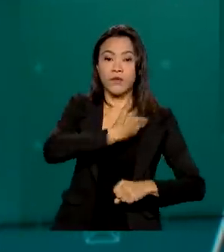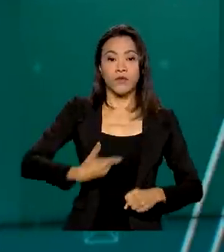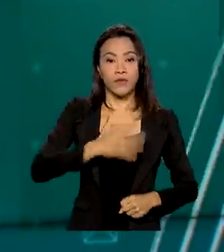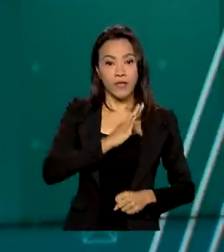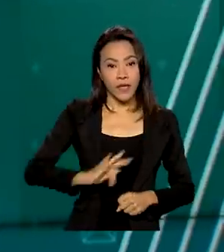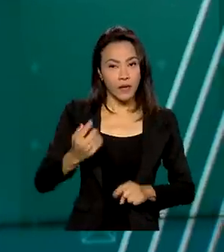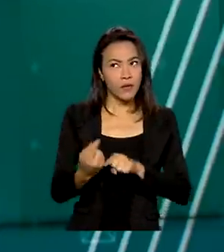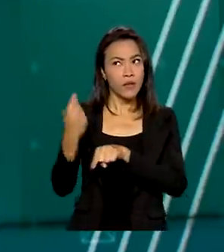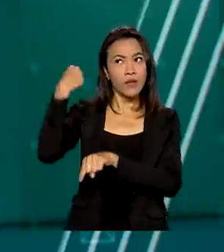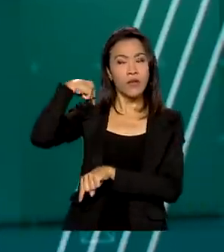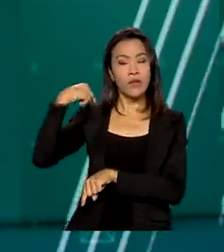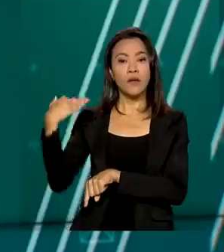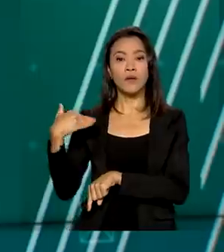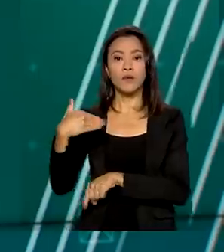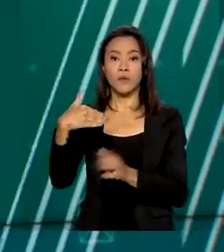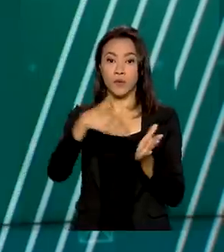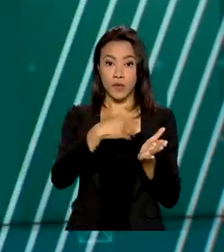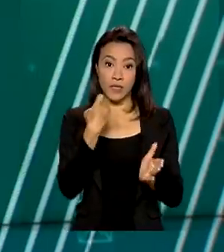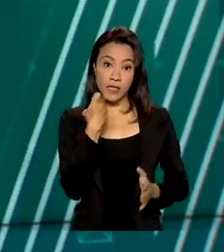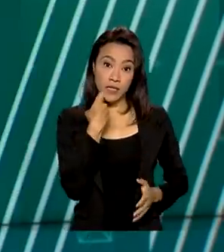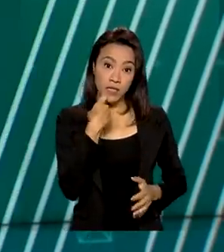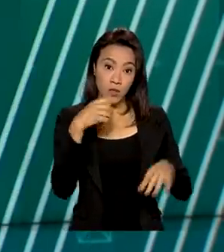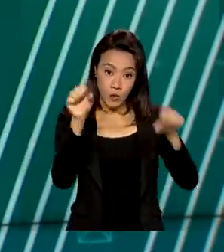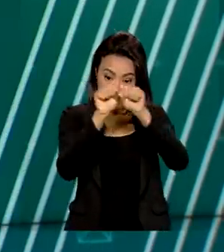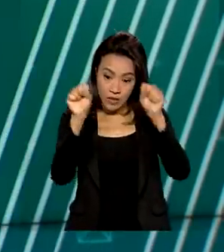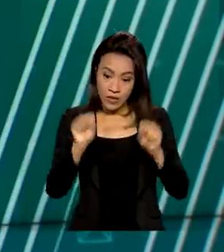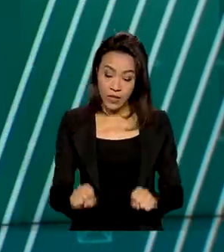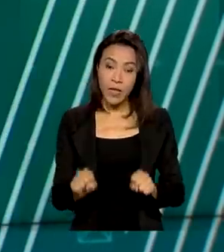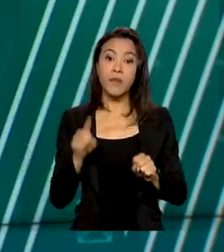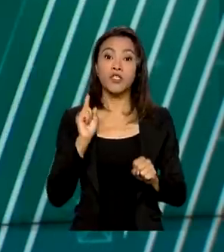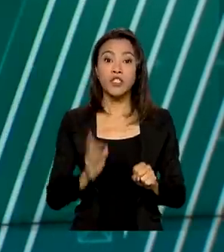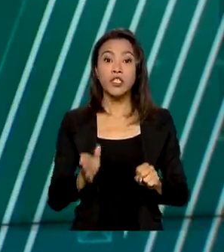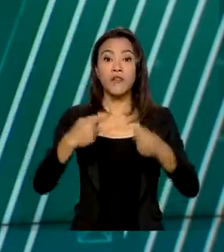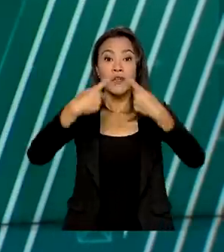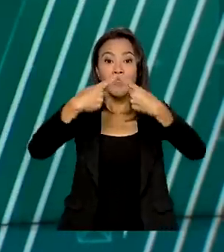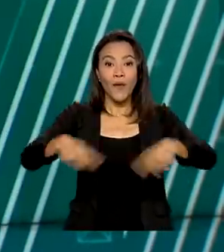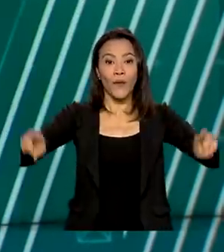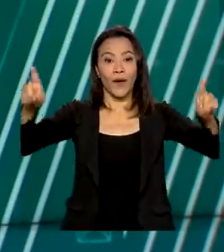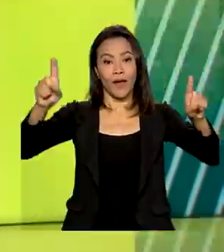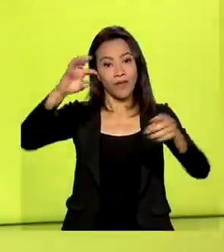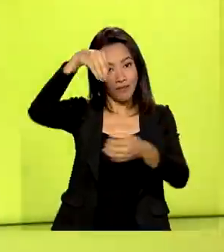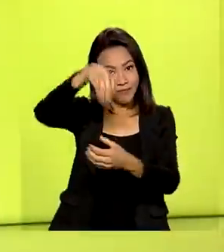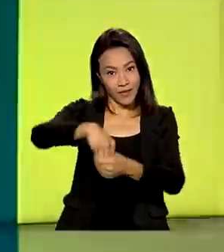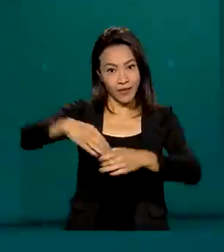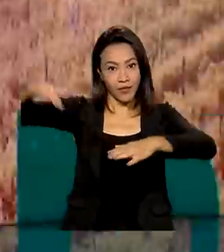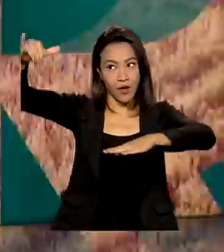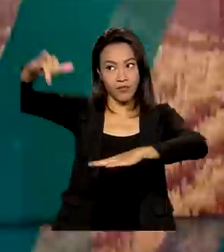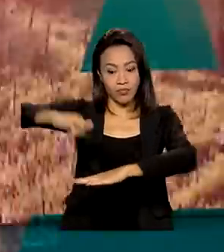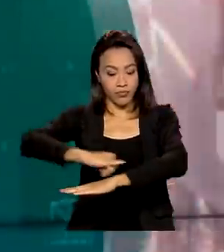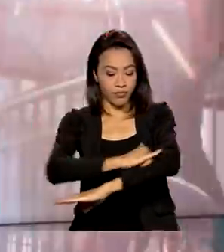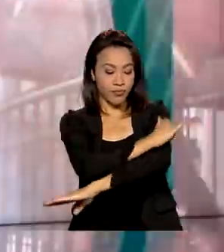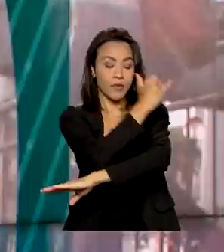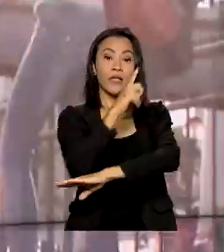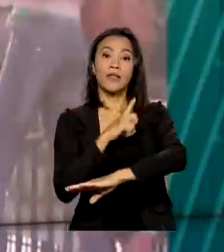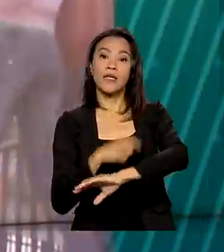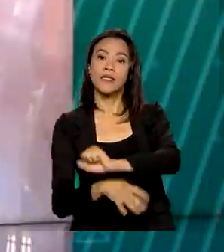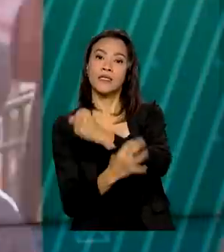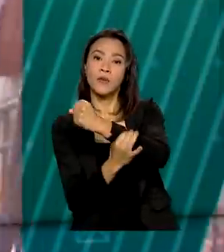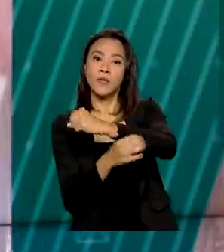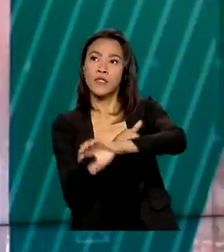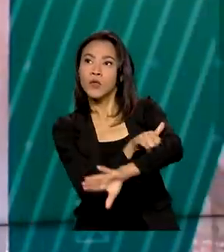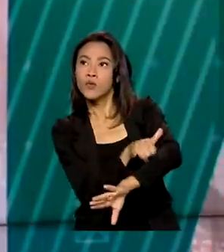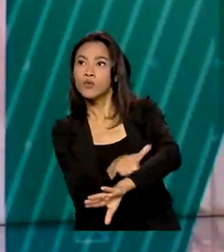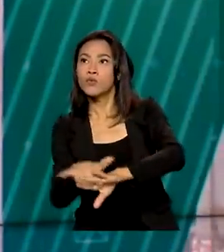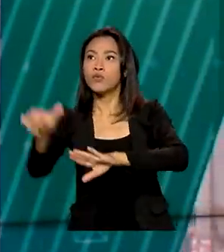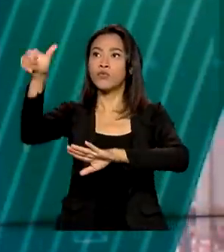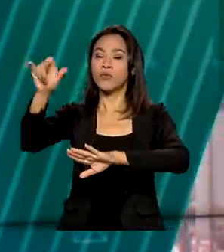um novo sistema de desaceleração de aeronaves foi inaugurado no terminal. Além de aumentar a segurança nos pousos e decolagens,